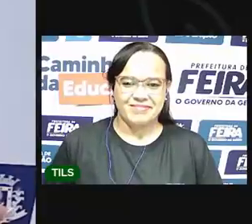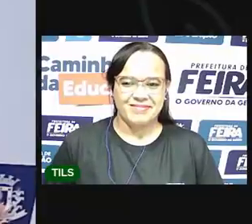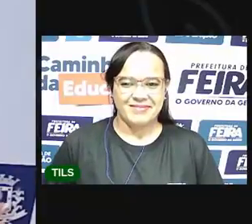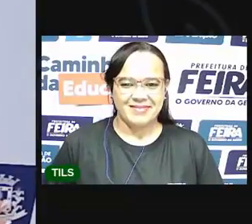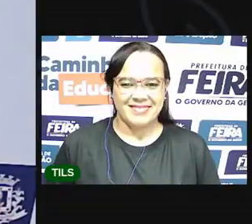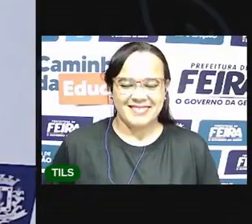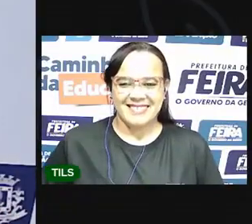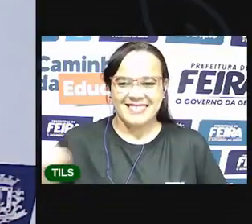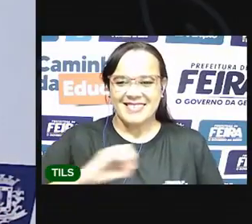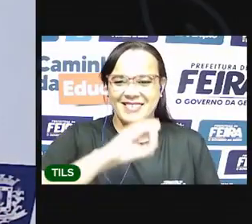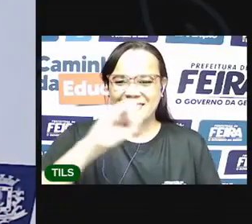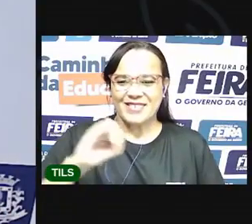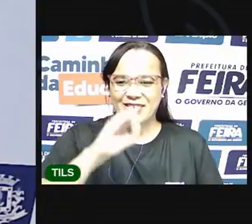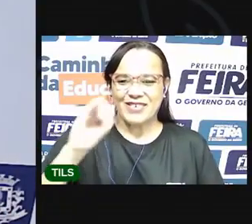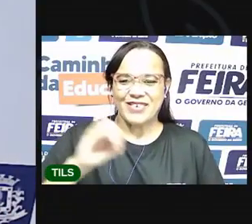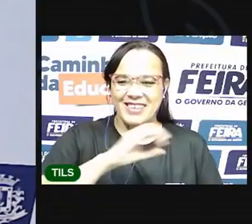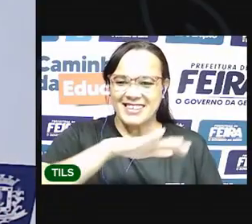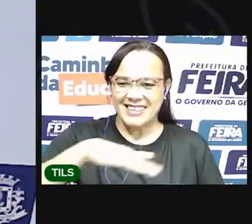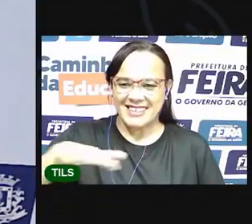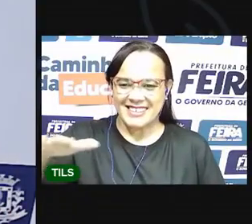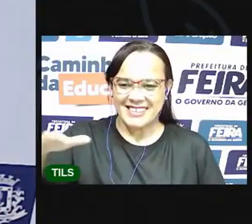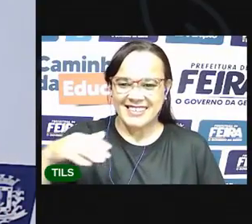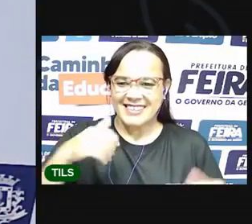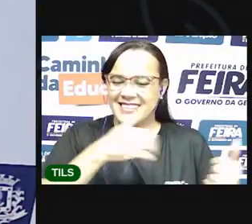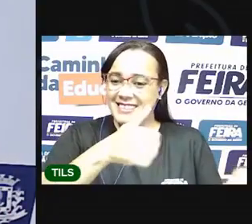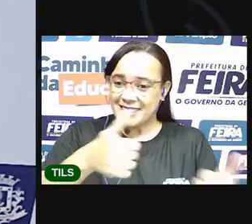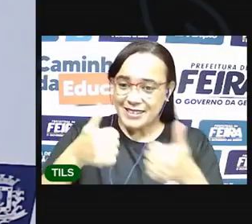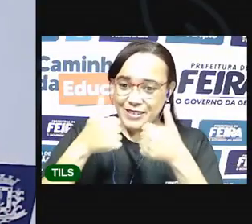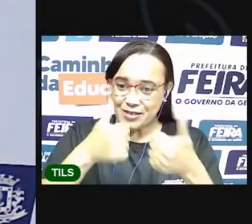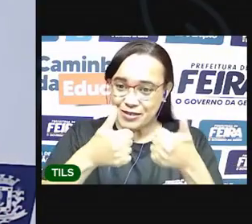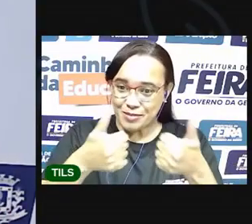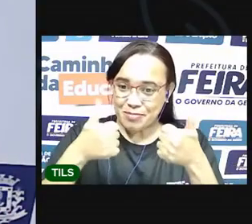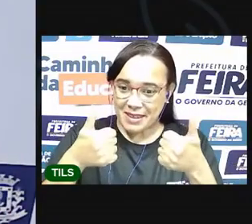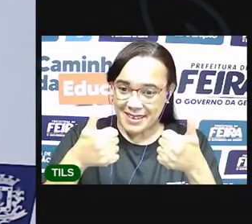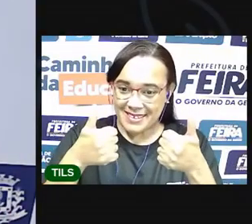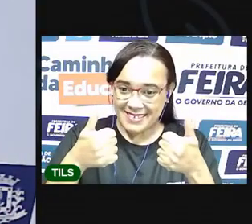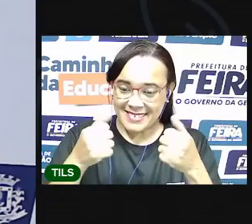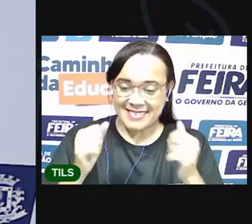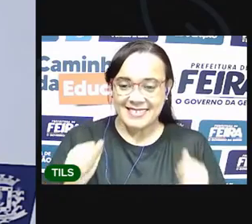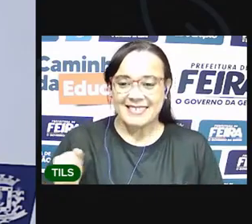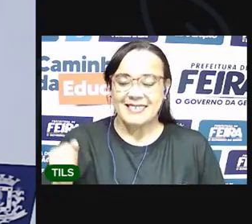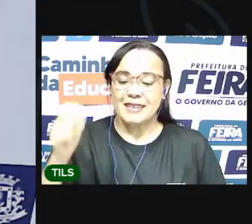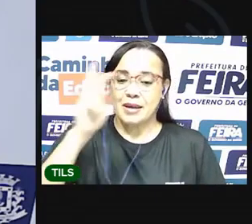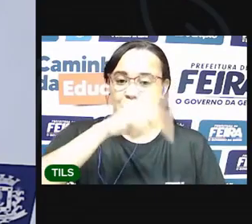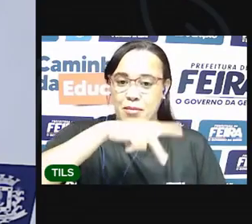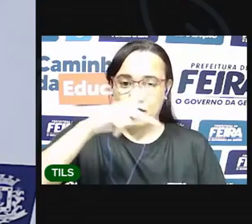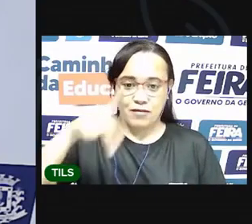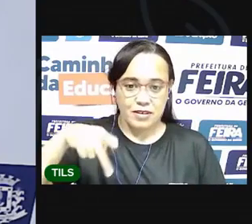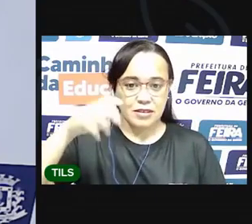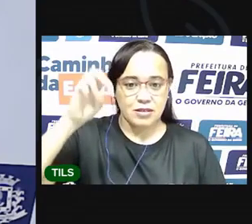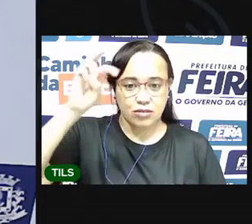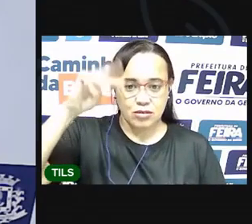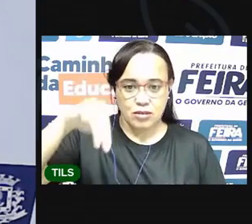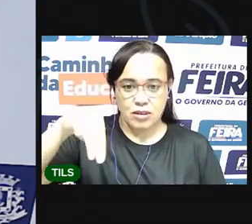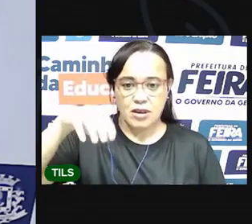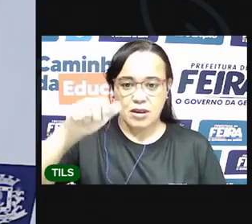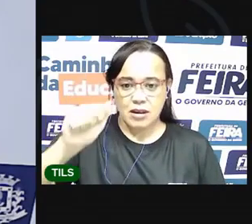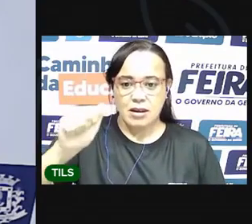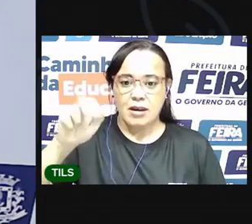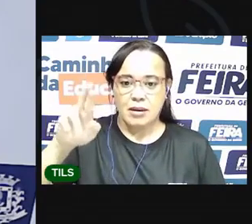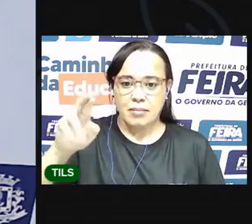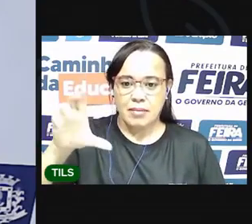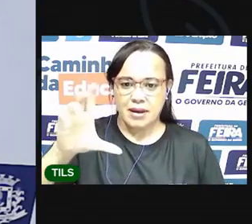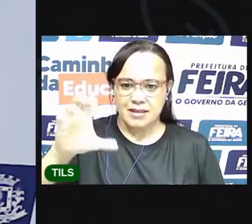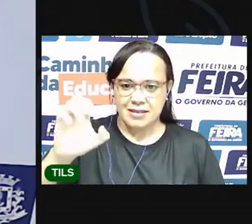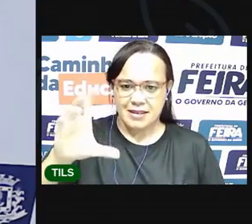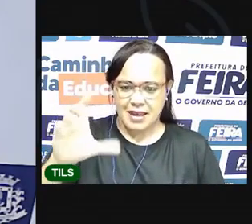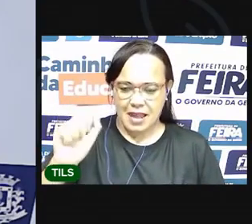Olá, crianças! Tudo bem com vocês? Eu sou a Pró Marcela e na videoaula de hoje,